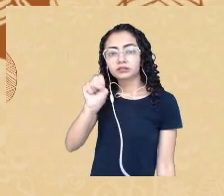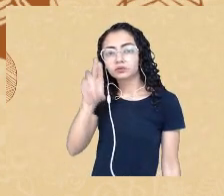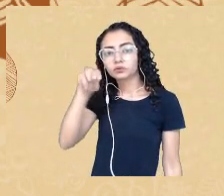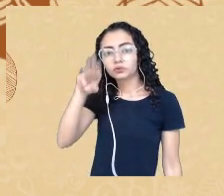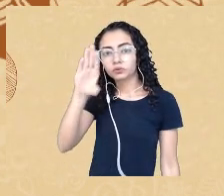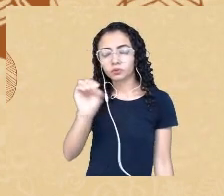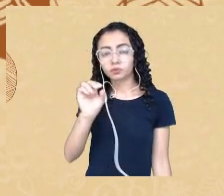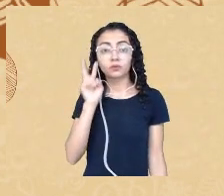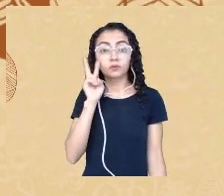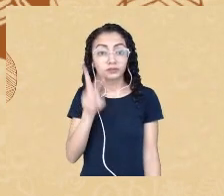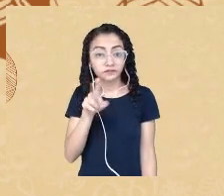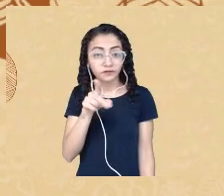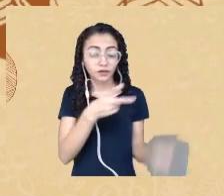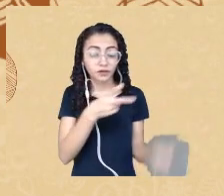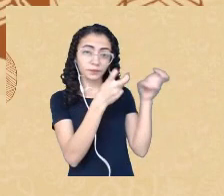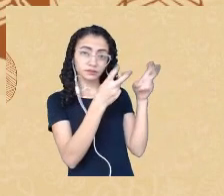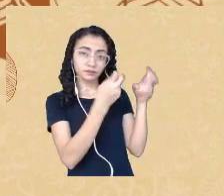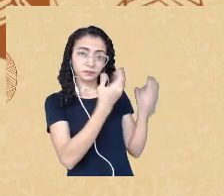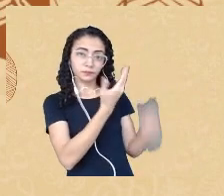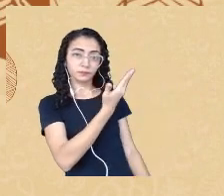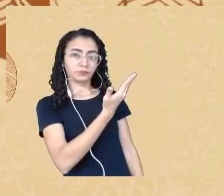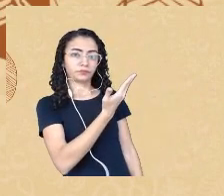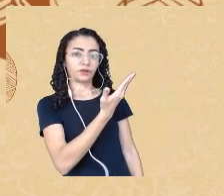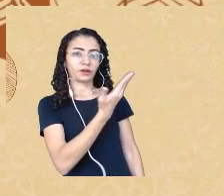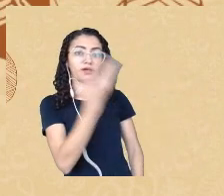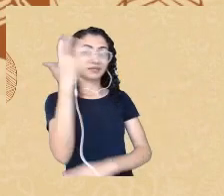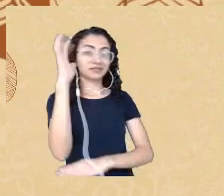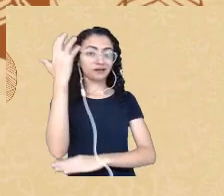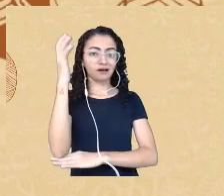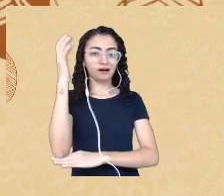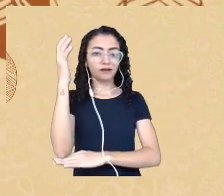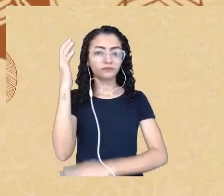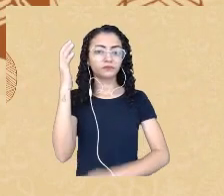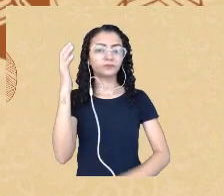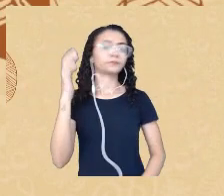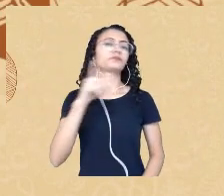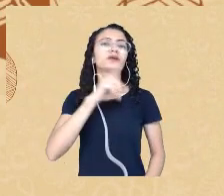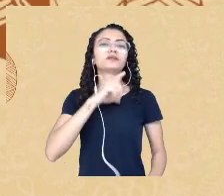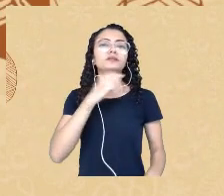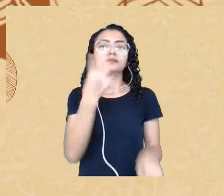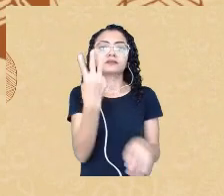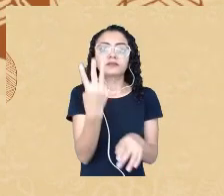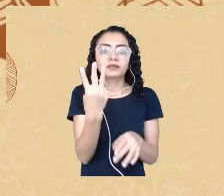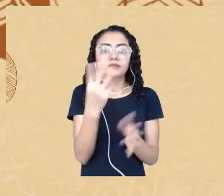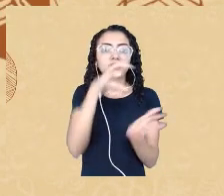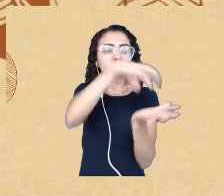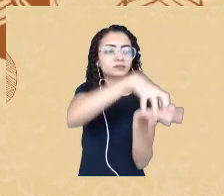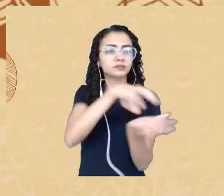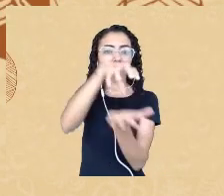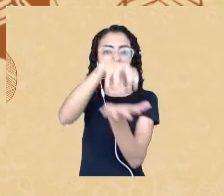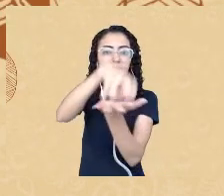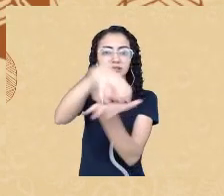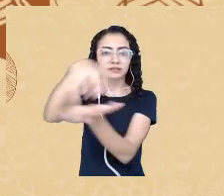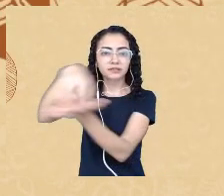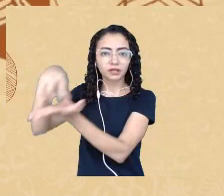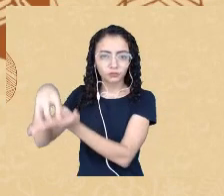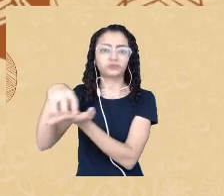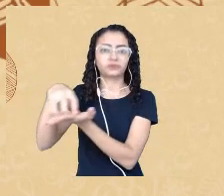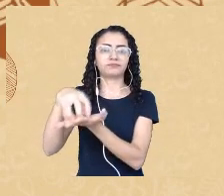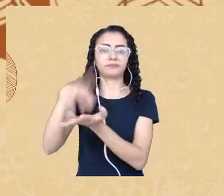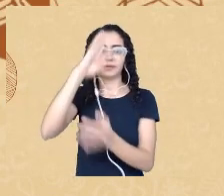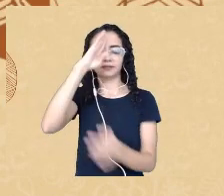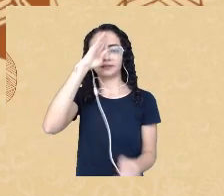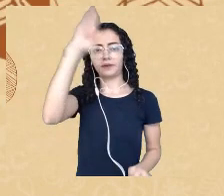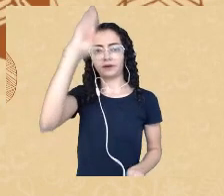essa árvore ela está composta por três núcleos centrais digamos assim o